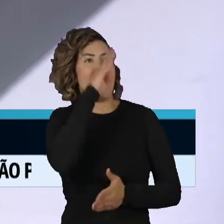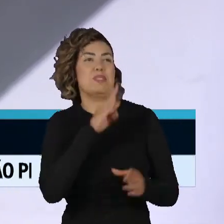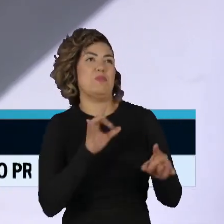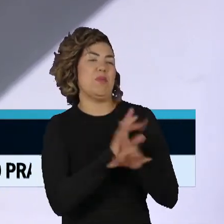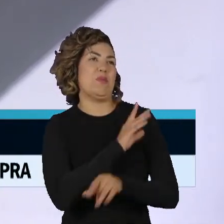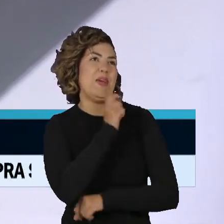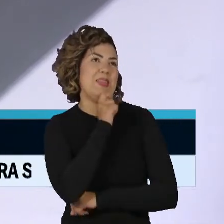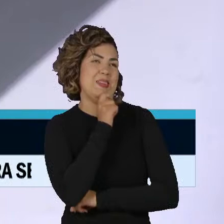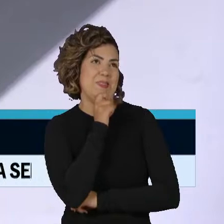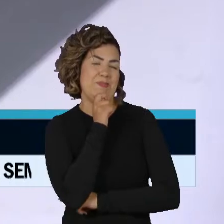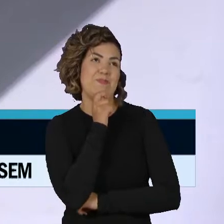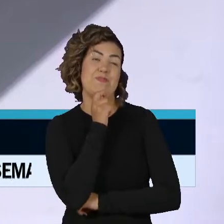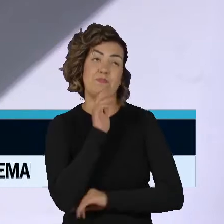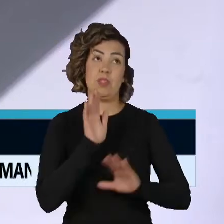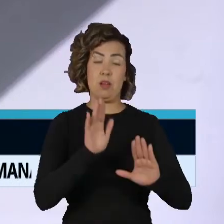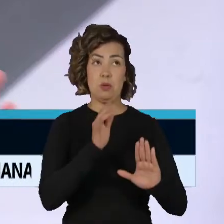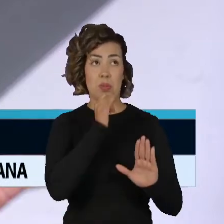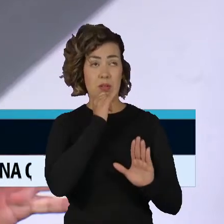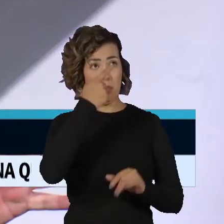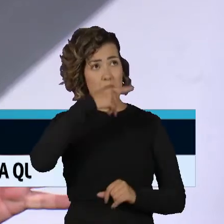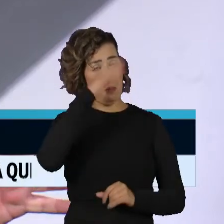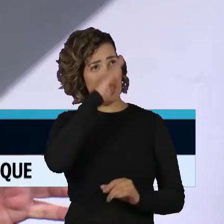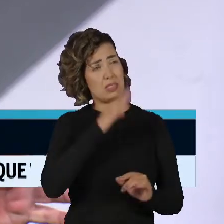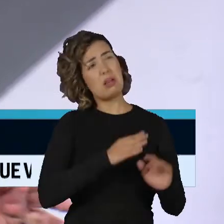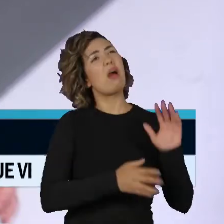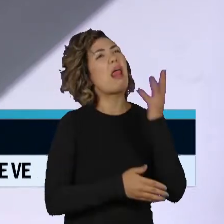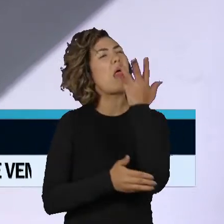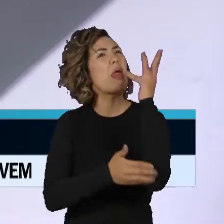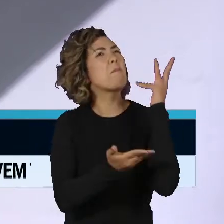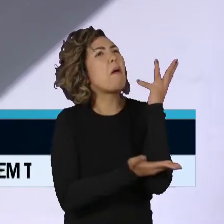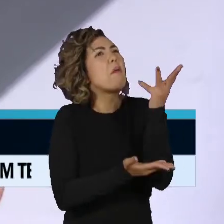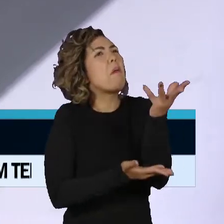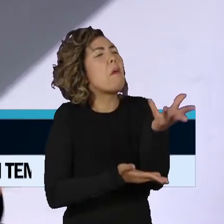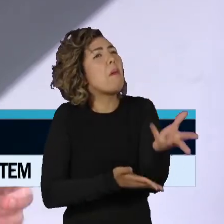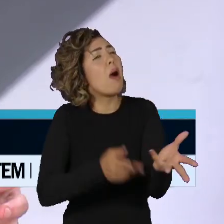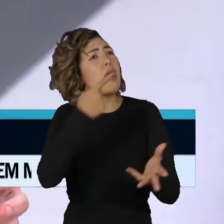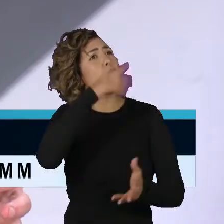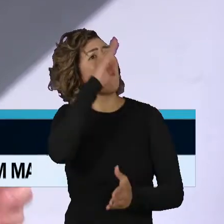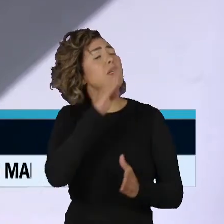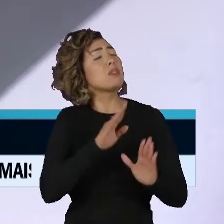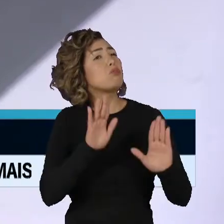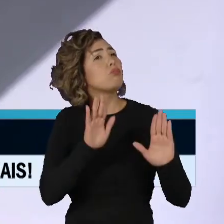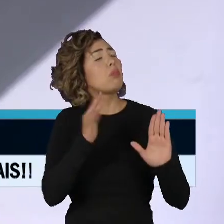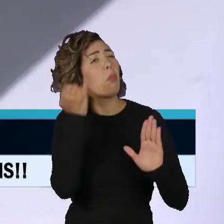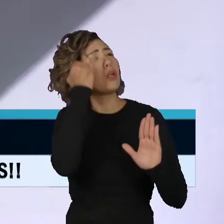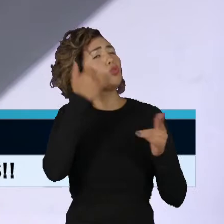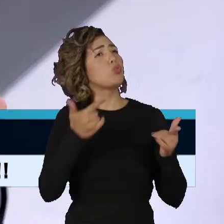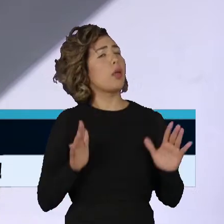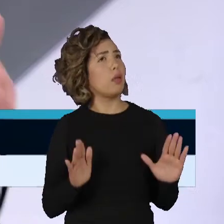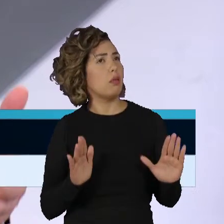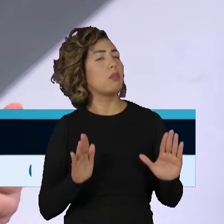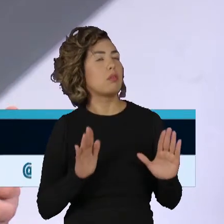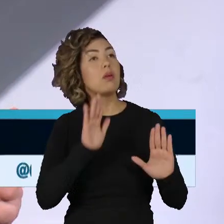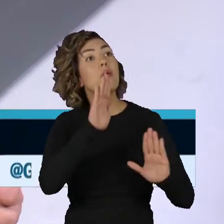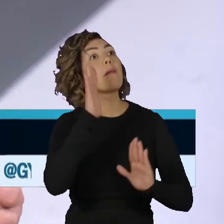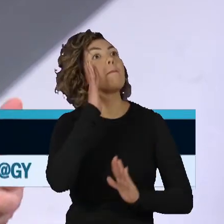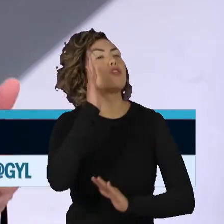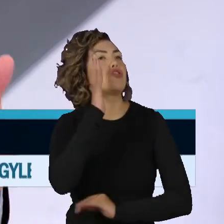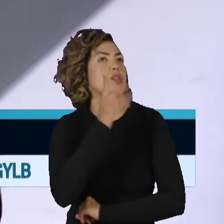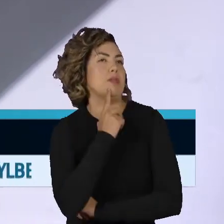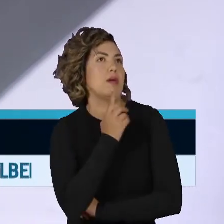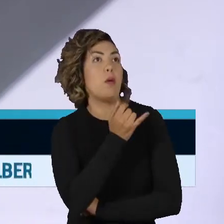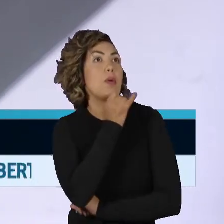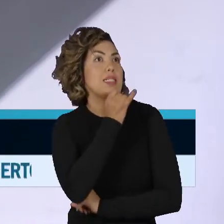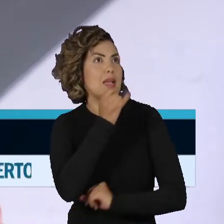acho que, primeiro, o desmatamento não interessa ao Brasil. Eu acho que esse é um ponto muito relevante. Eu sempre digo isso, imagina se o desmatamento